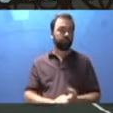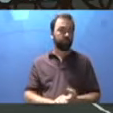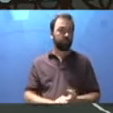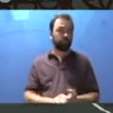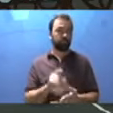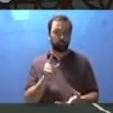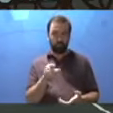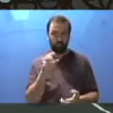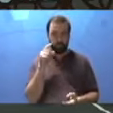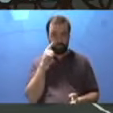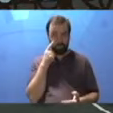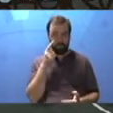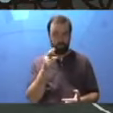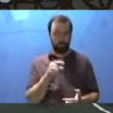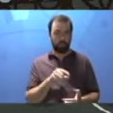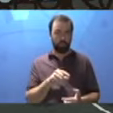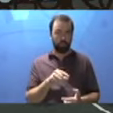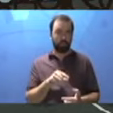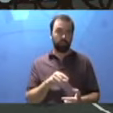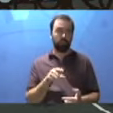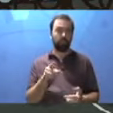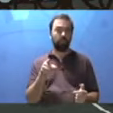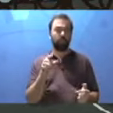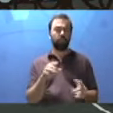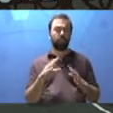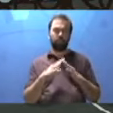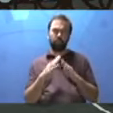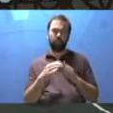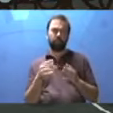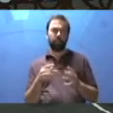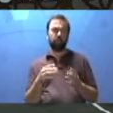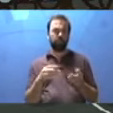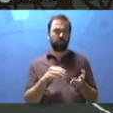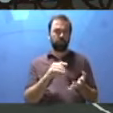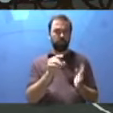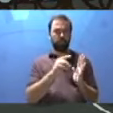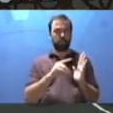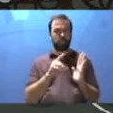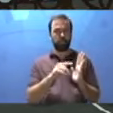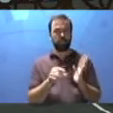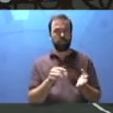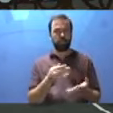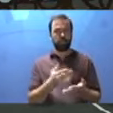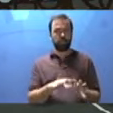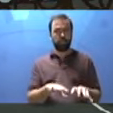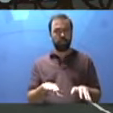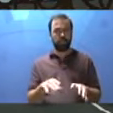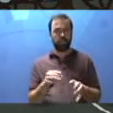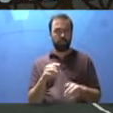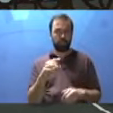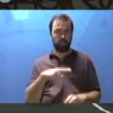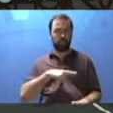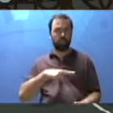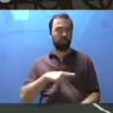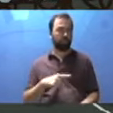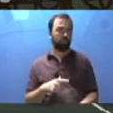Eu acho que você já deve ter visto em algum lugar, sua casa. Até a sua casa tem uma planta baixa para ser construída. Vamos lá?